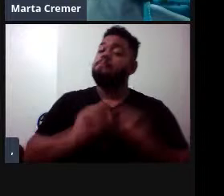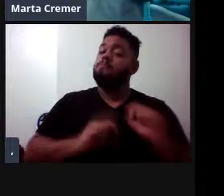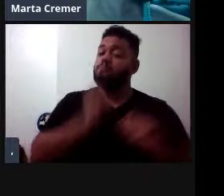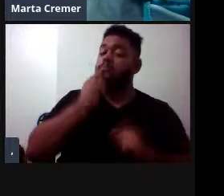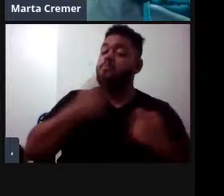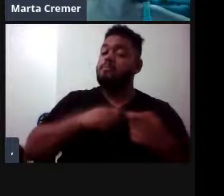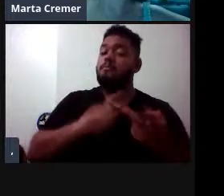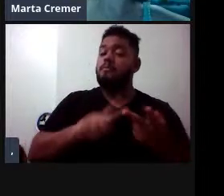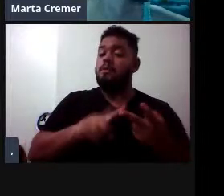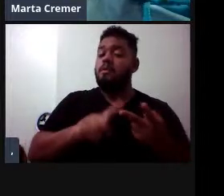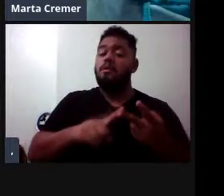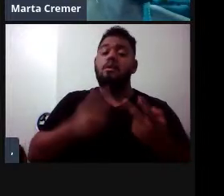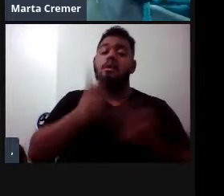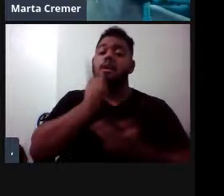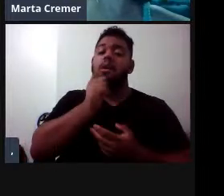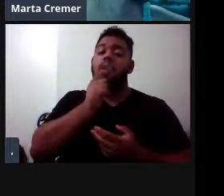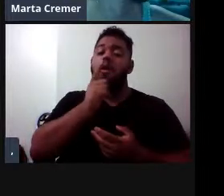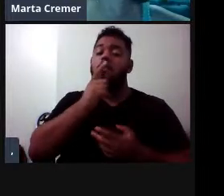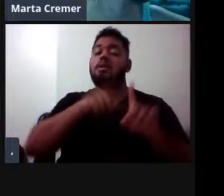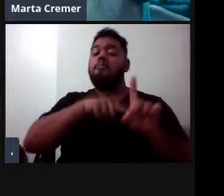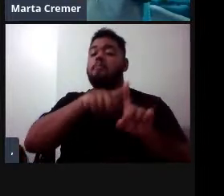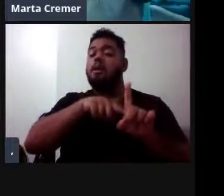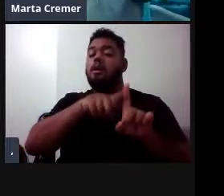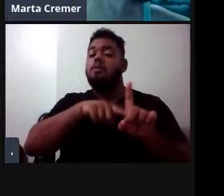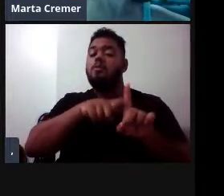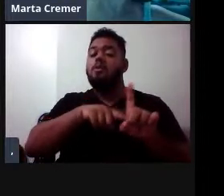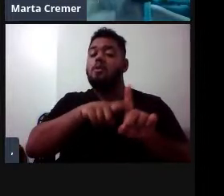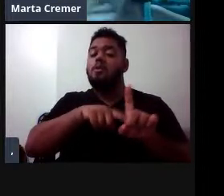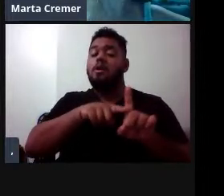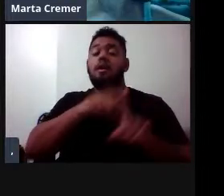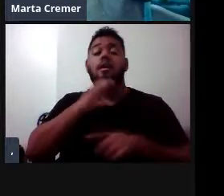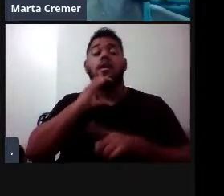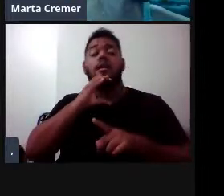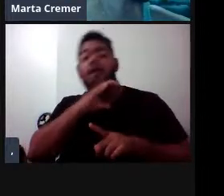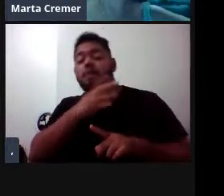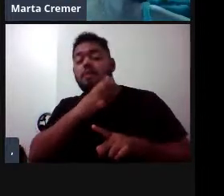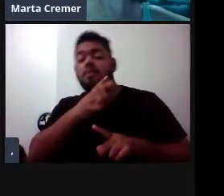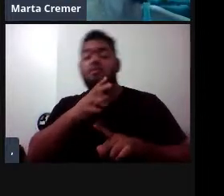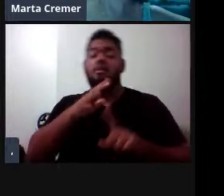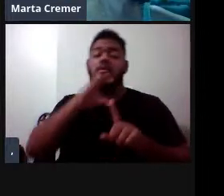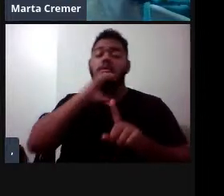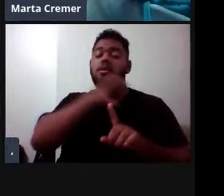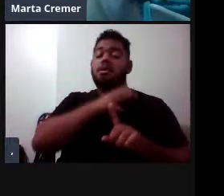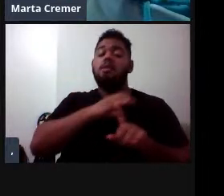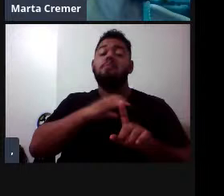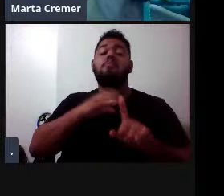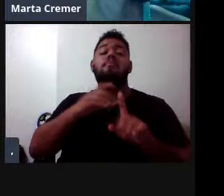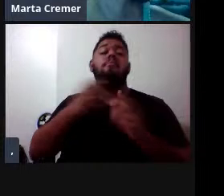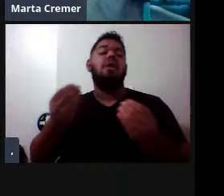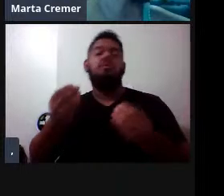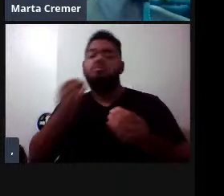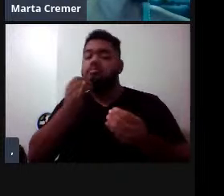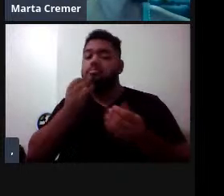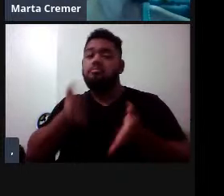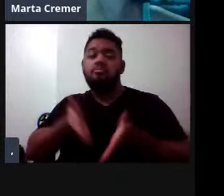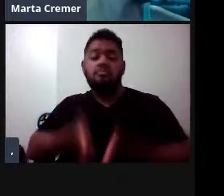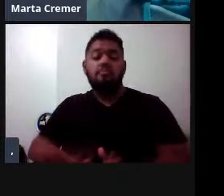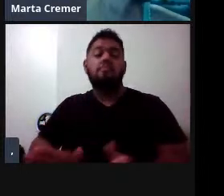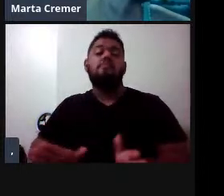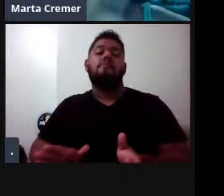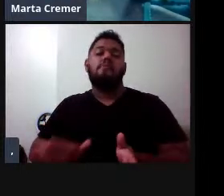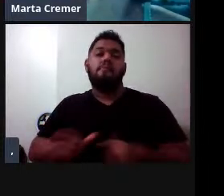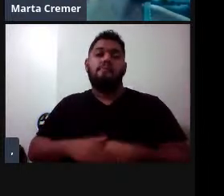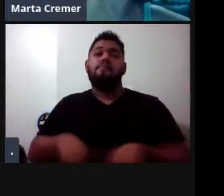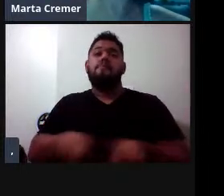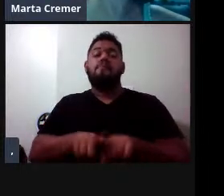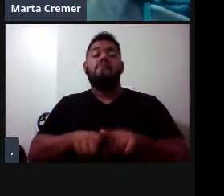águas com temperaturas mais amenas para o nascimento dos filhotes e também para questões hormonais relacionadas à cópula, então